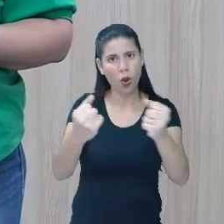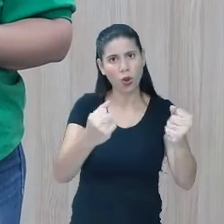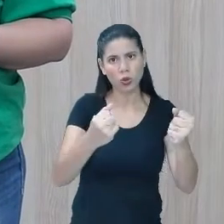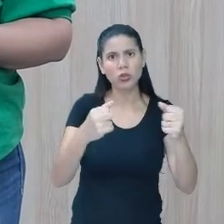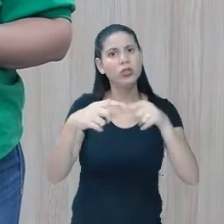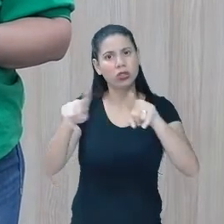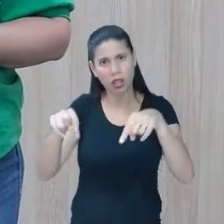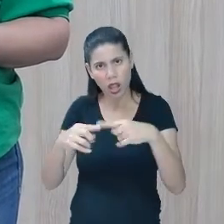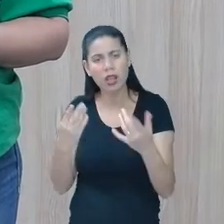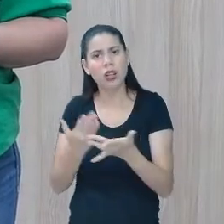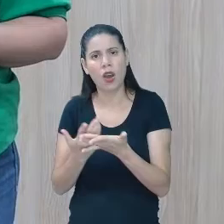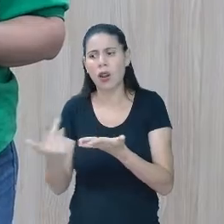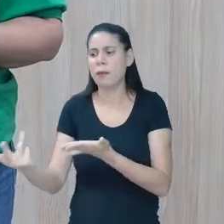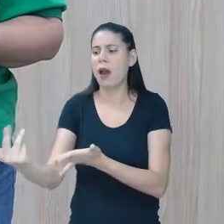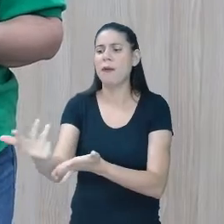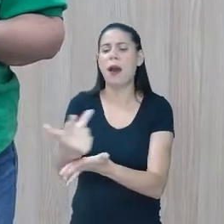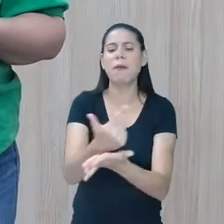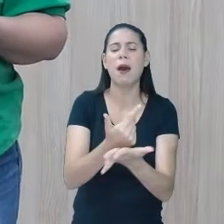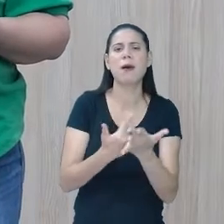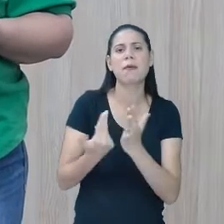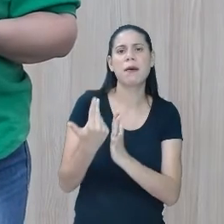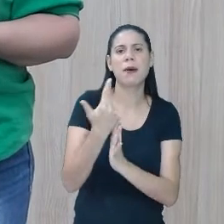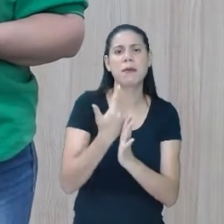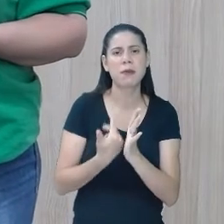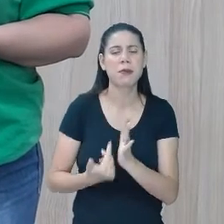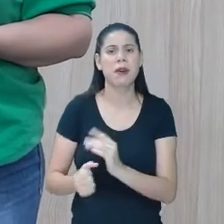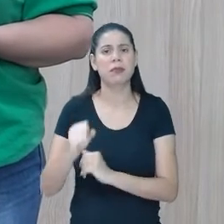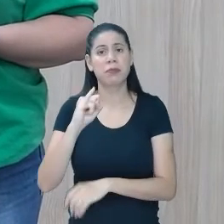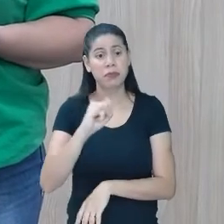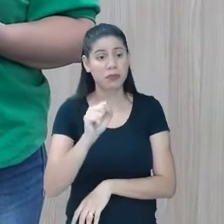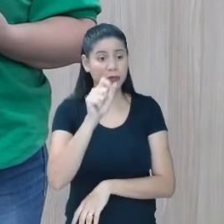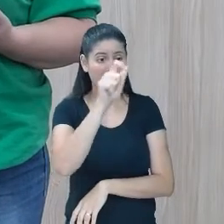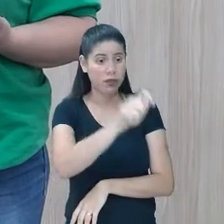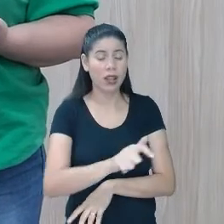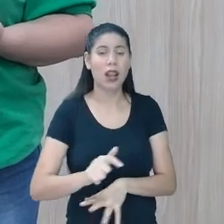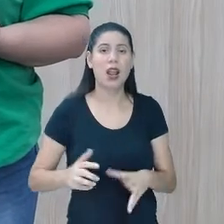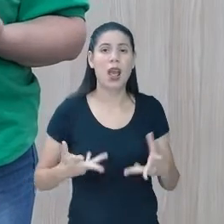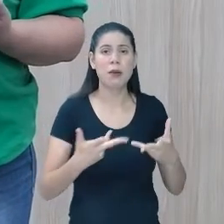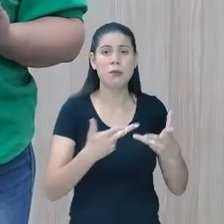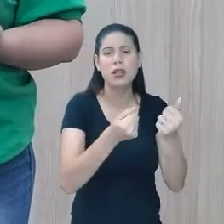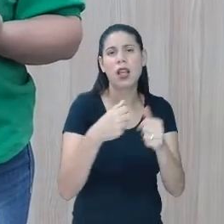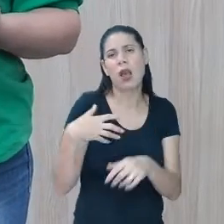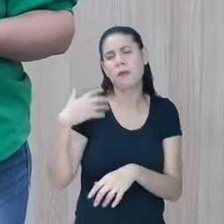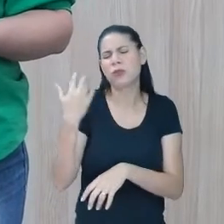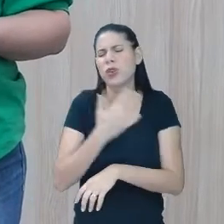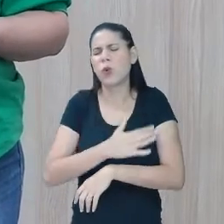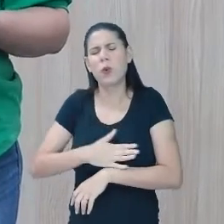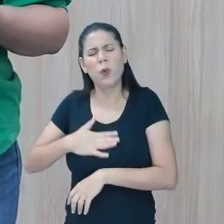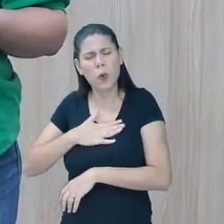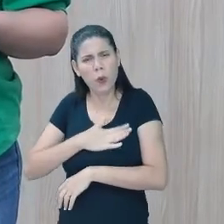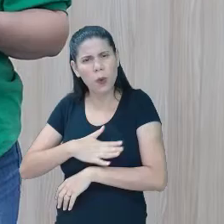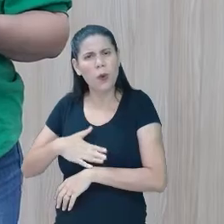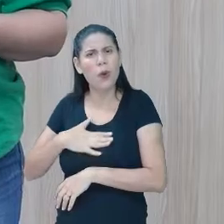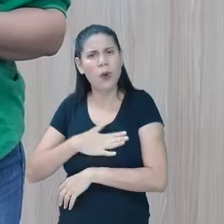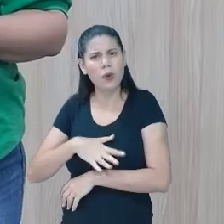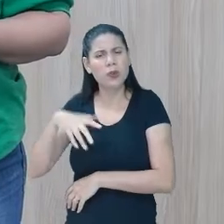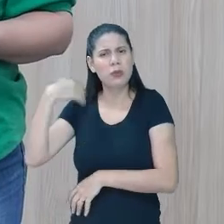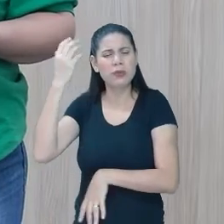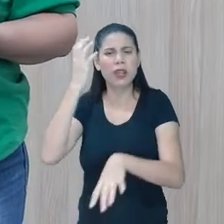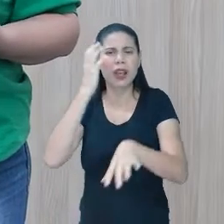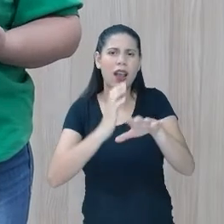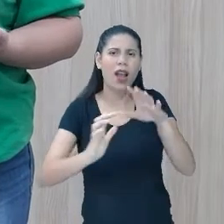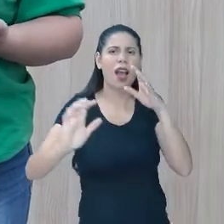atividades com desenho. Se ele tem alguma habilidade com música, ele gosta de